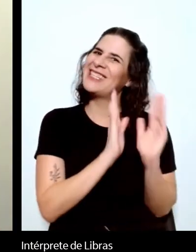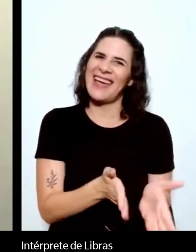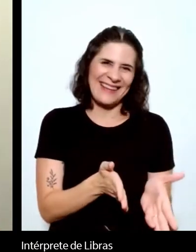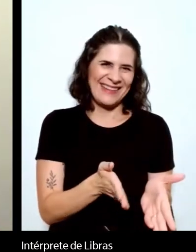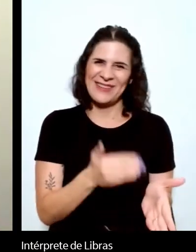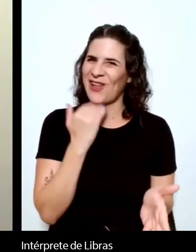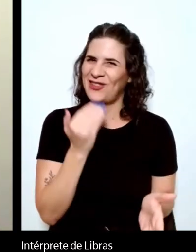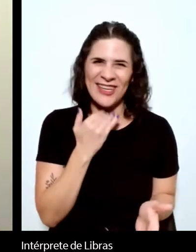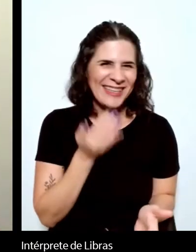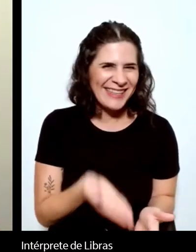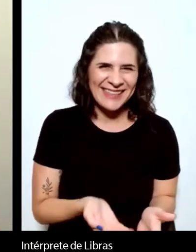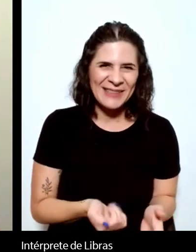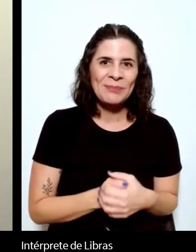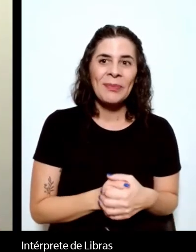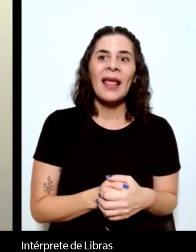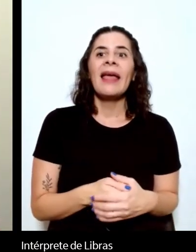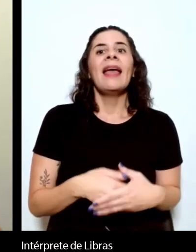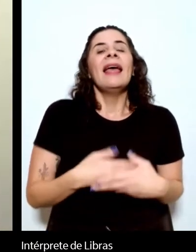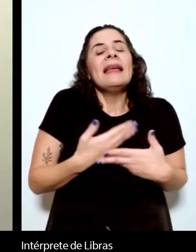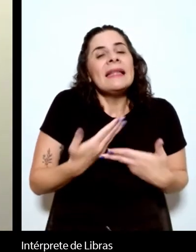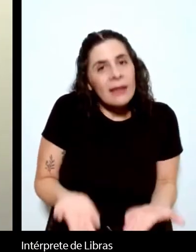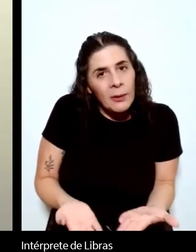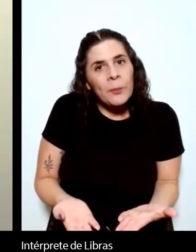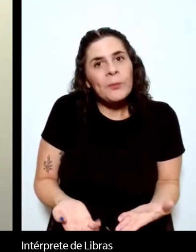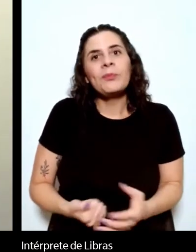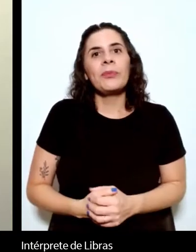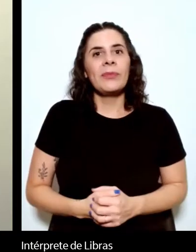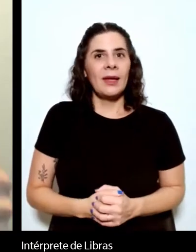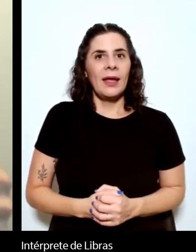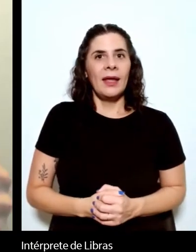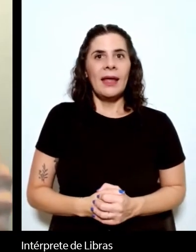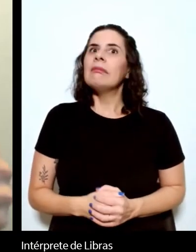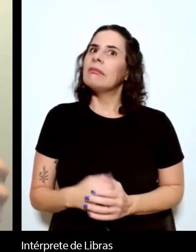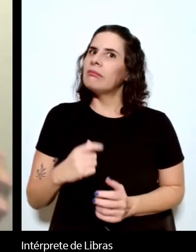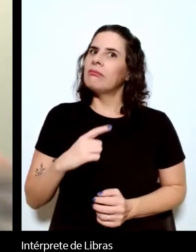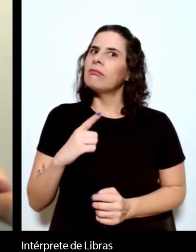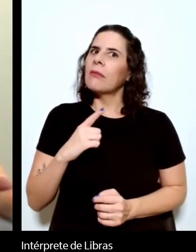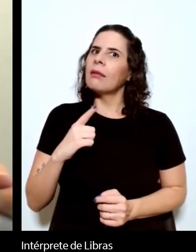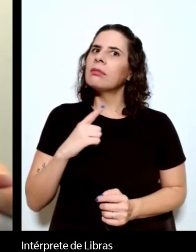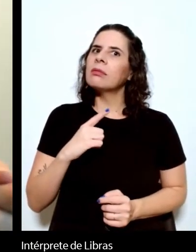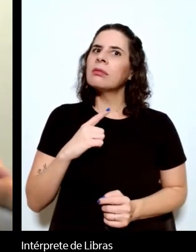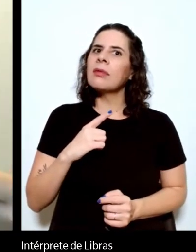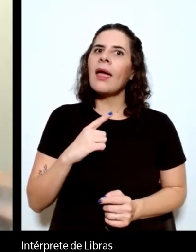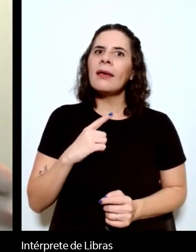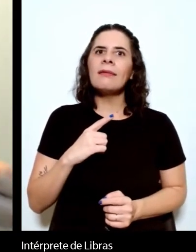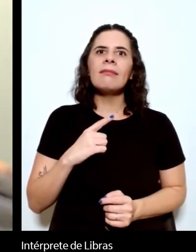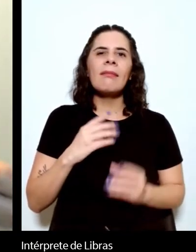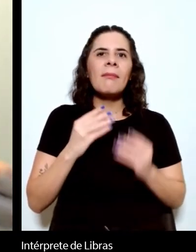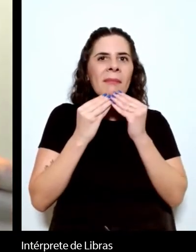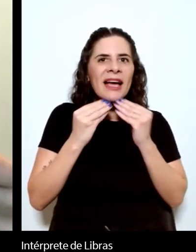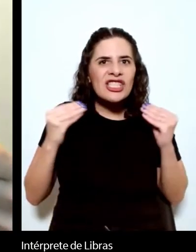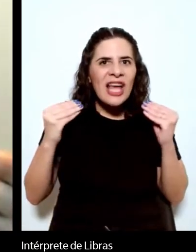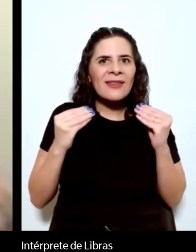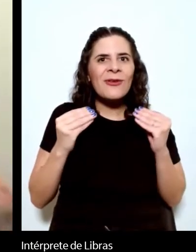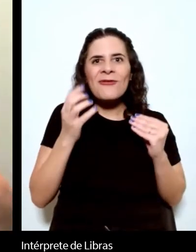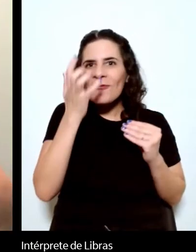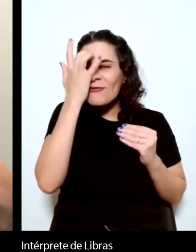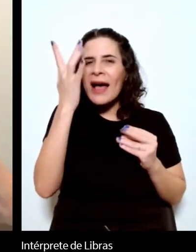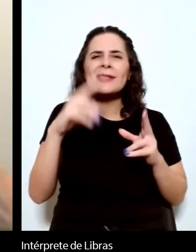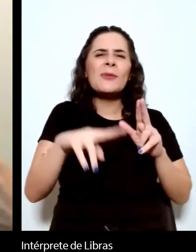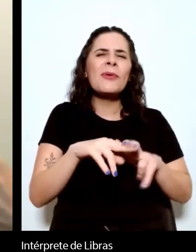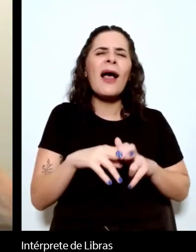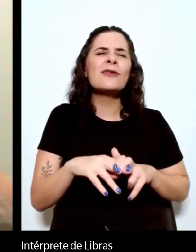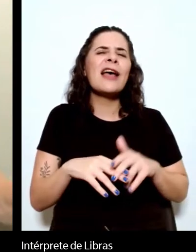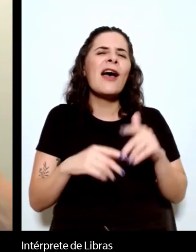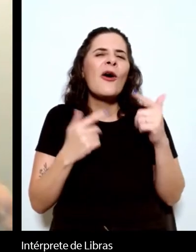E eu acho que... Então, existe uma facilidade de entrar no Machado por causa do humor, da linguagem